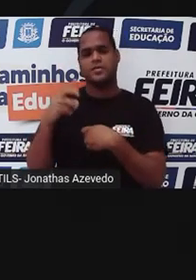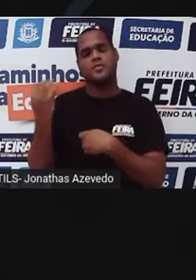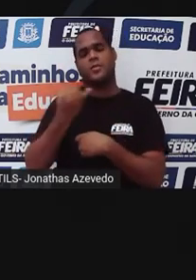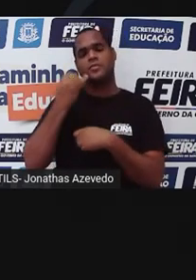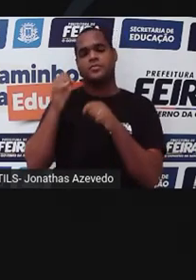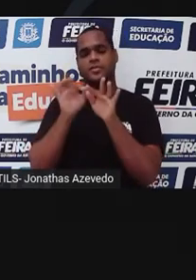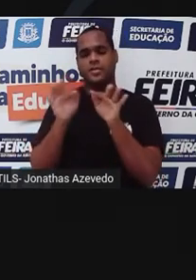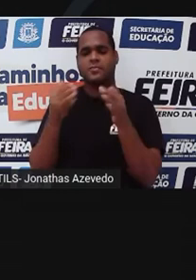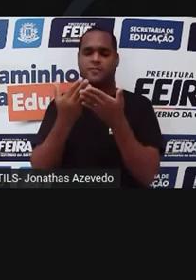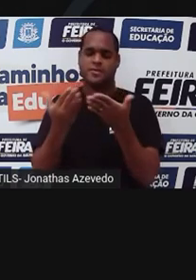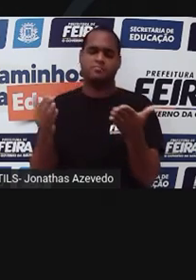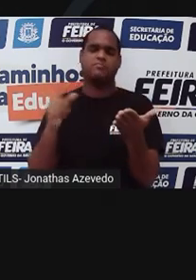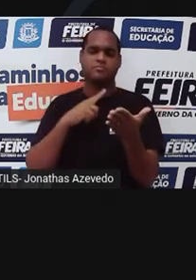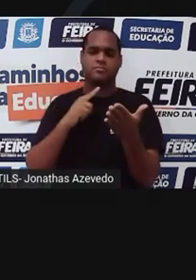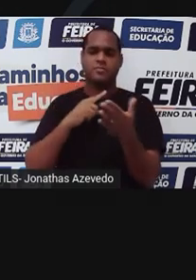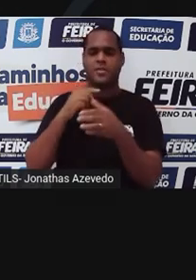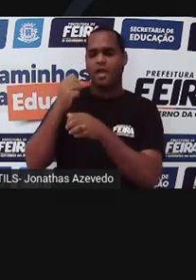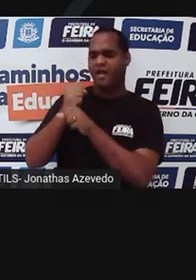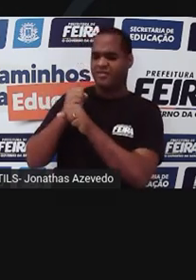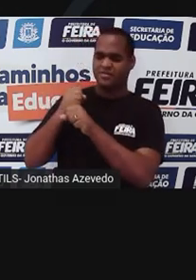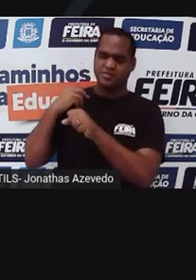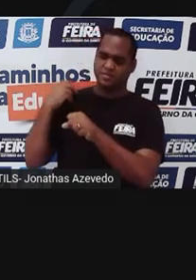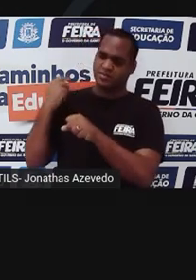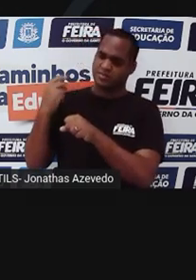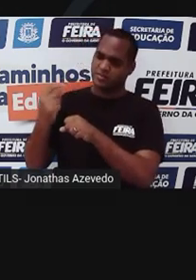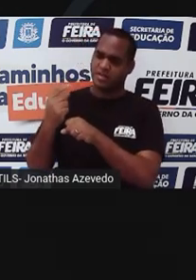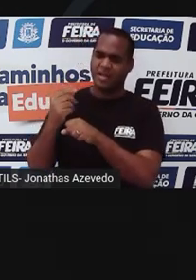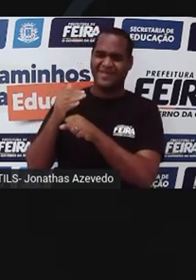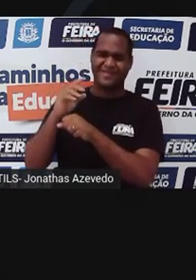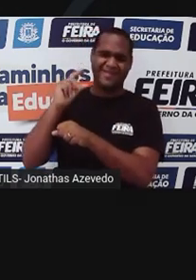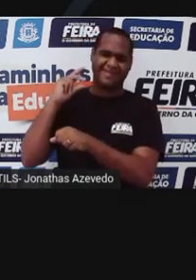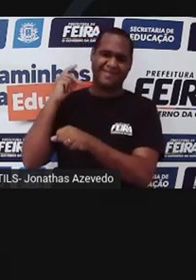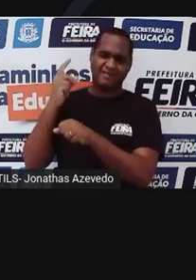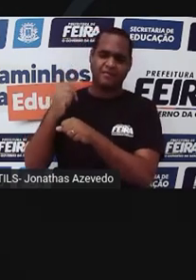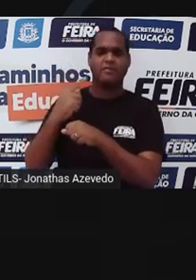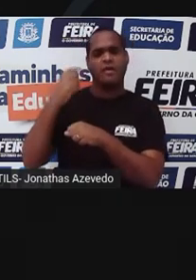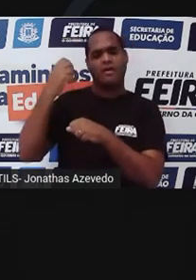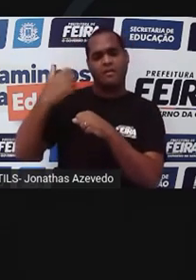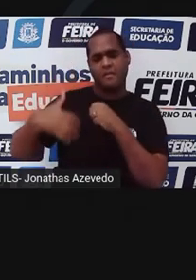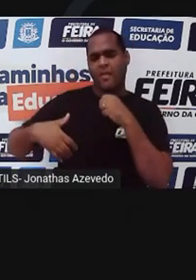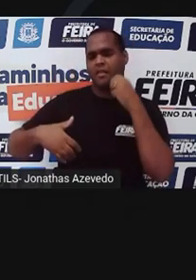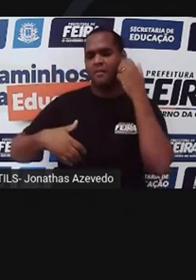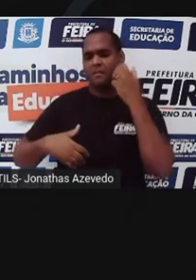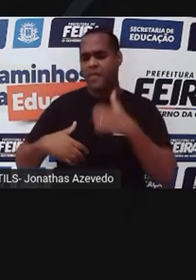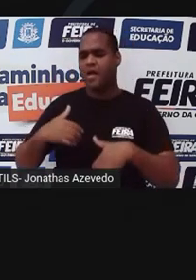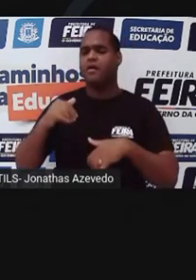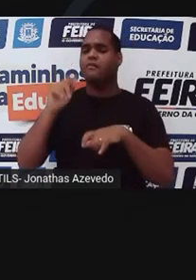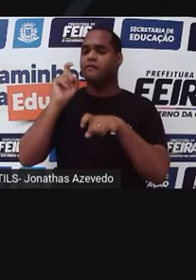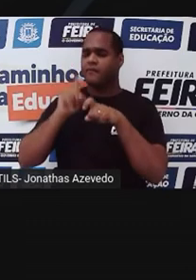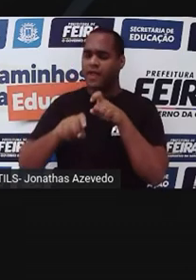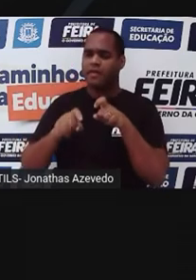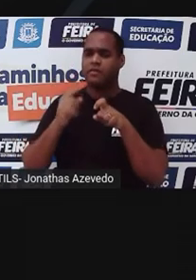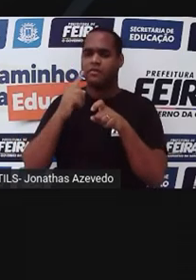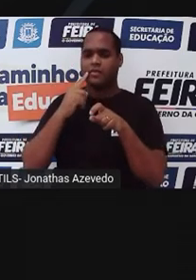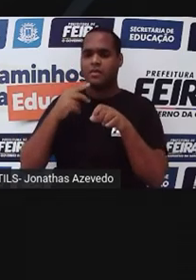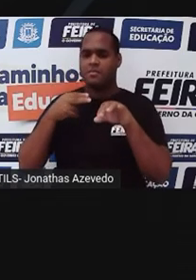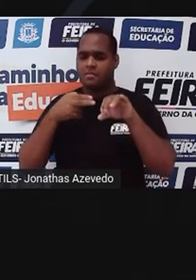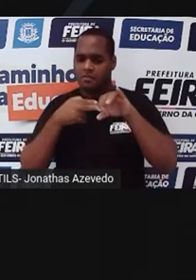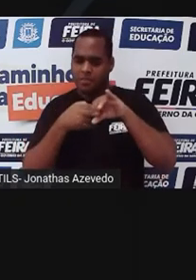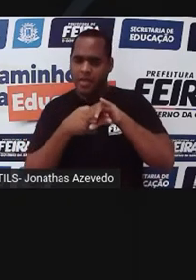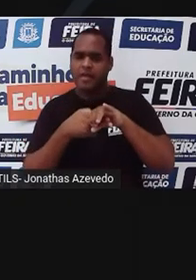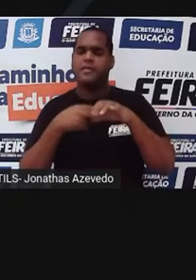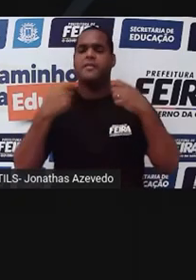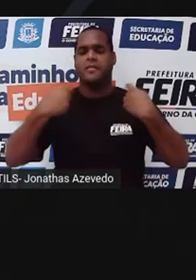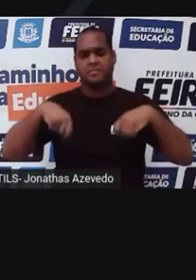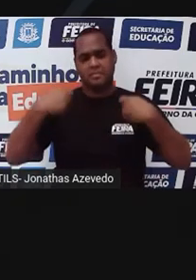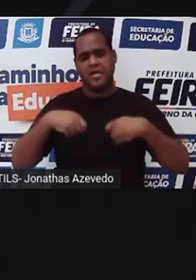simples que a gente vê há anos, décadas agora, batendo no sexo, com penetração, tem que usar